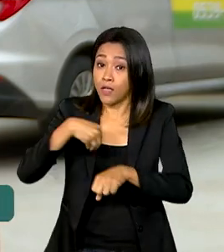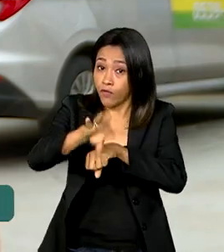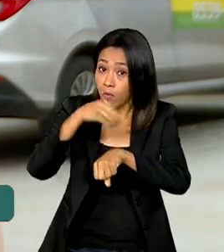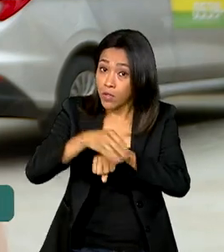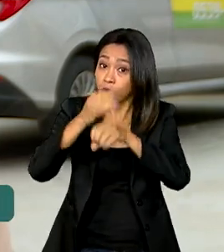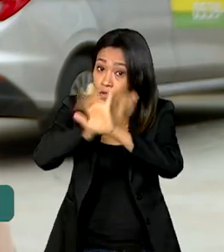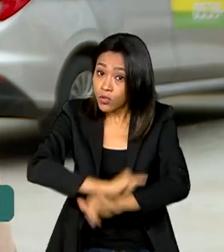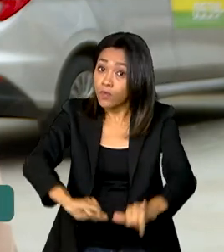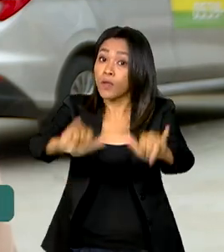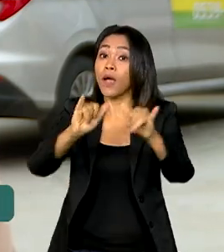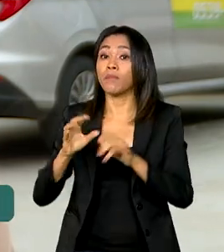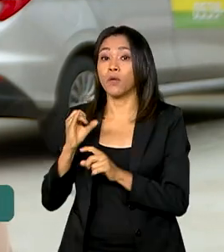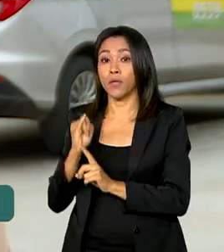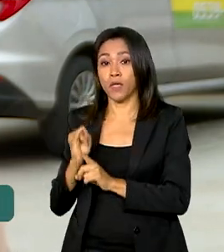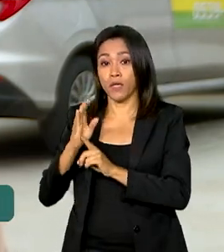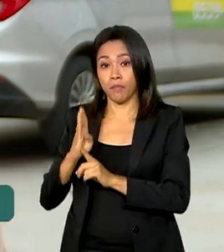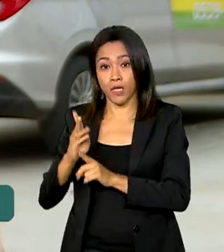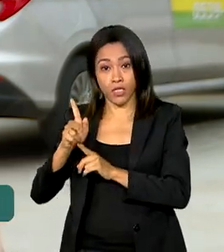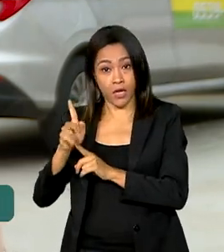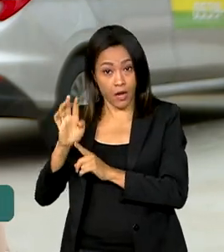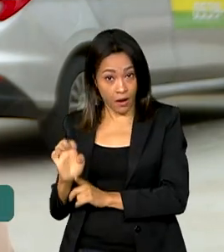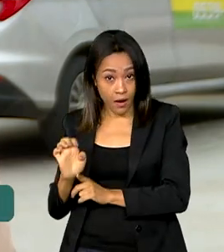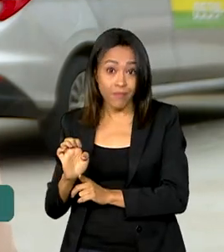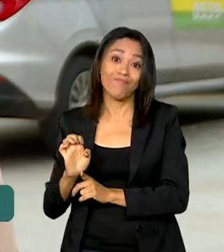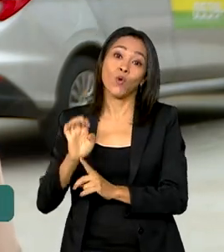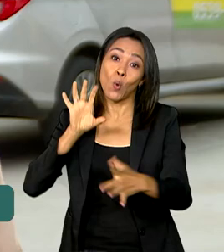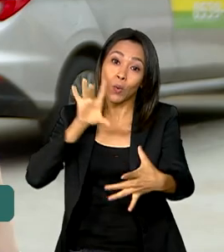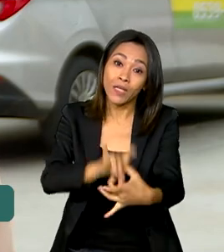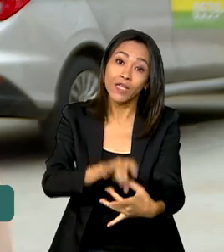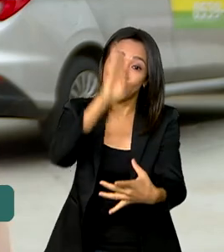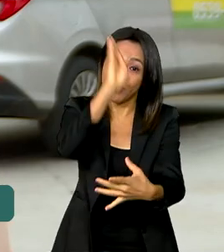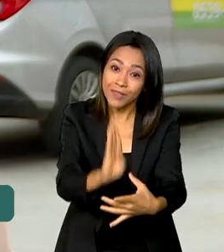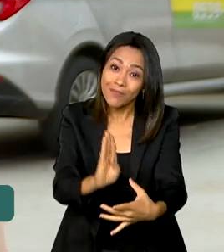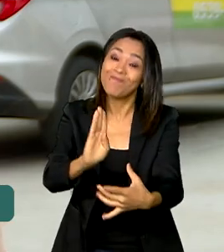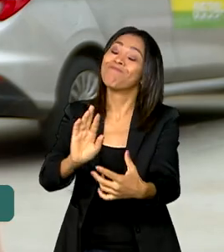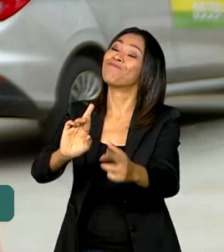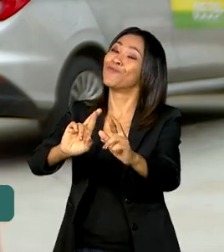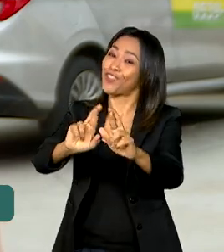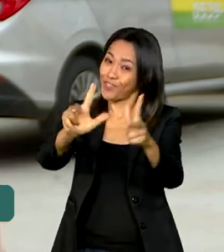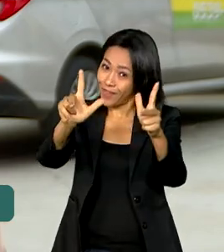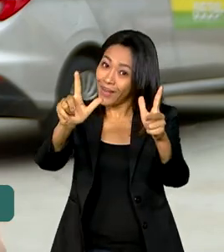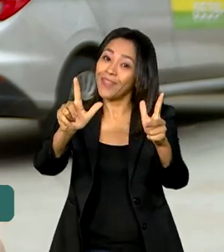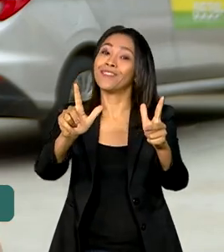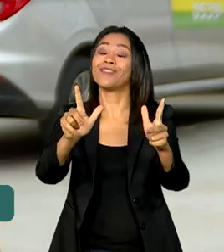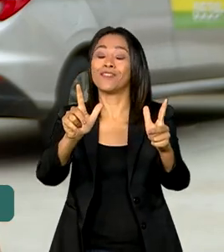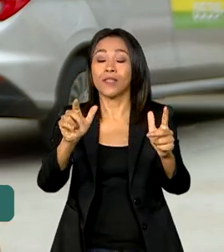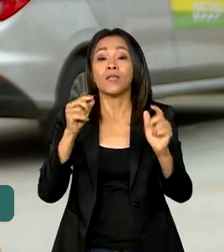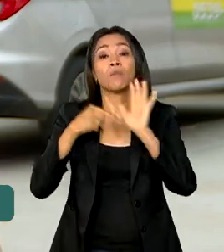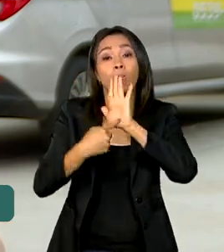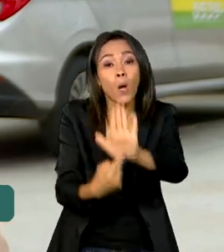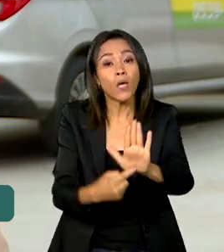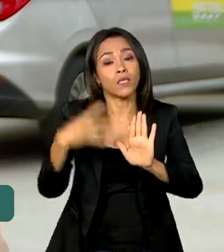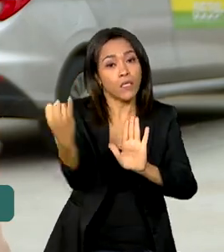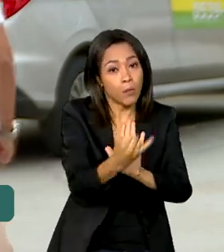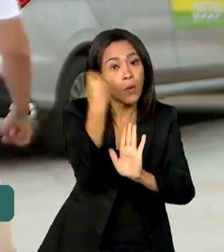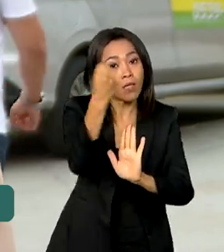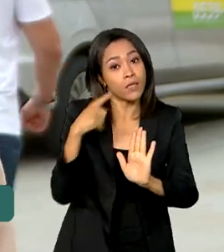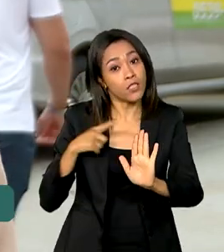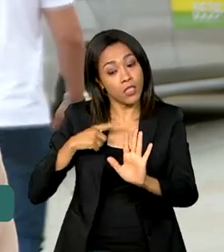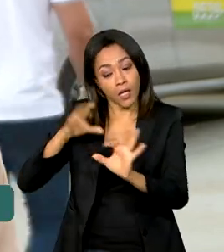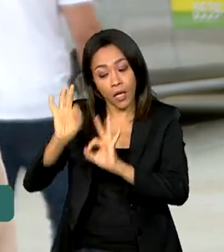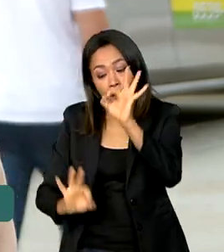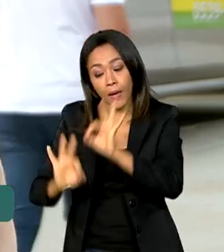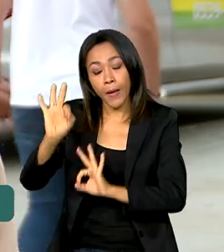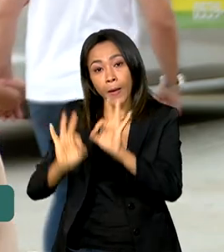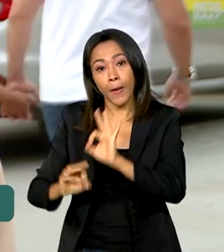pelo IBGE comprovam que a realidade brasileira é diferente e mostram a importância de se ter projetos